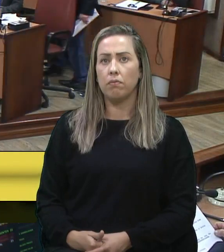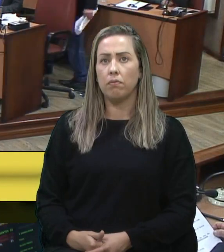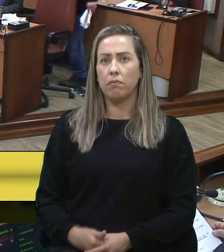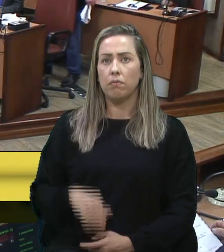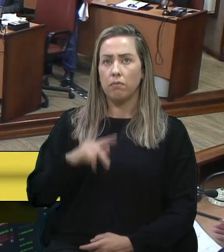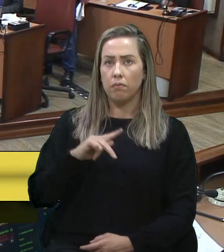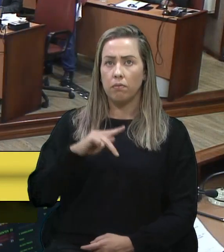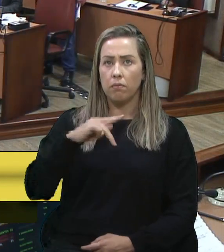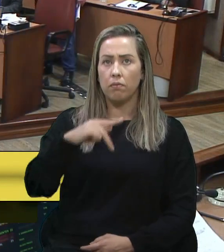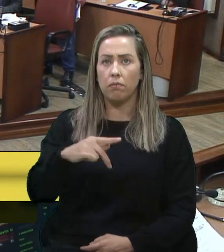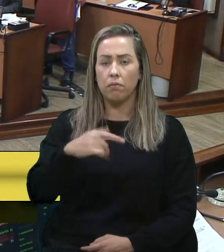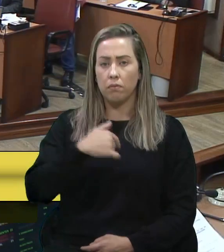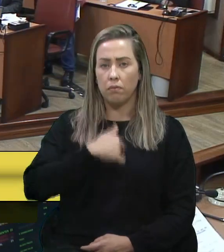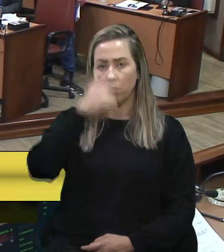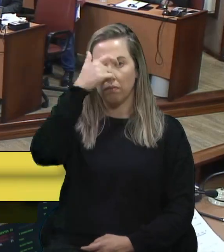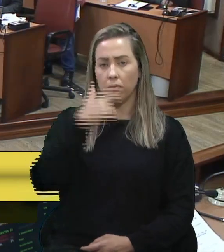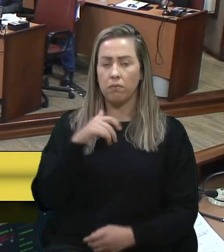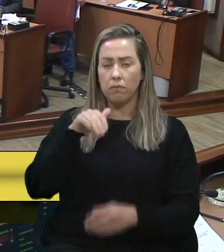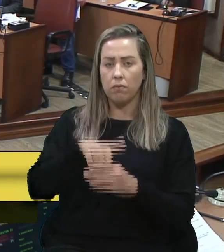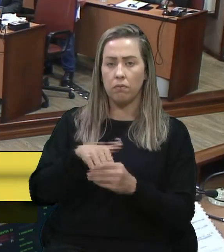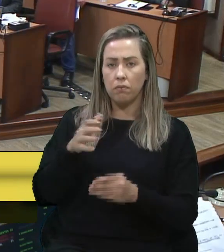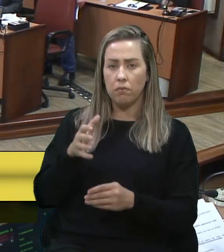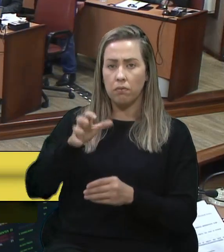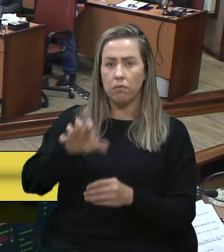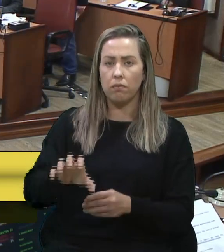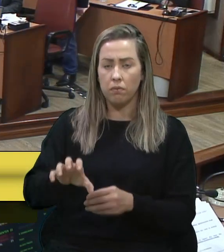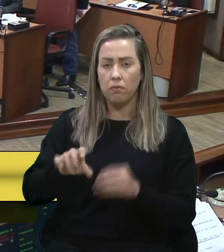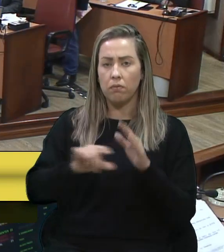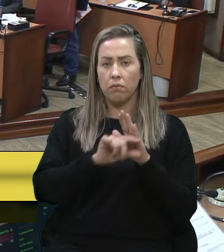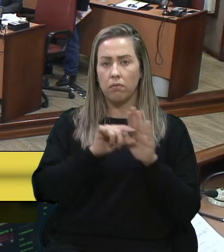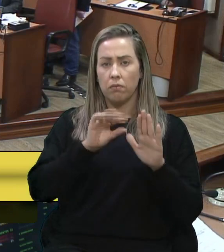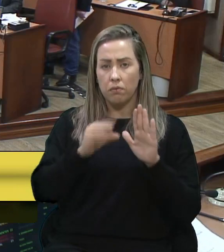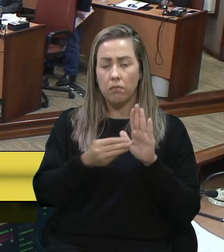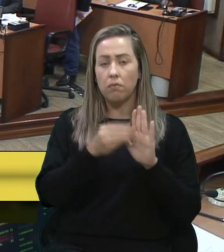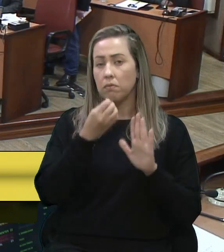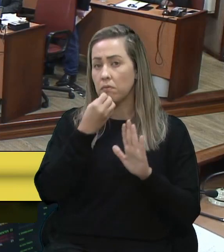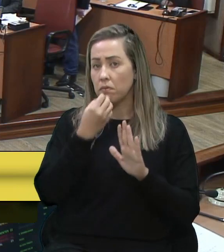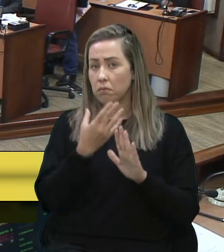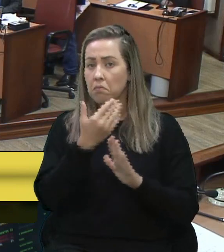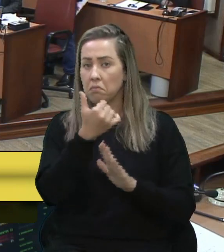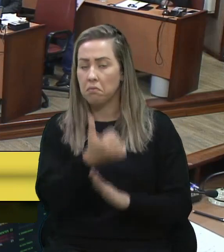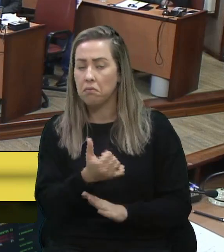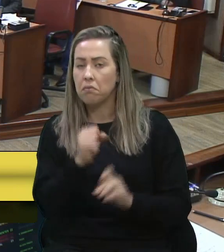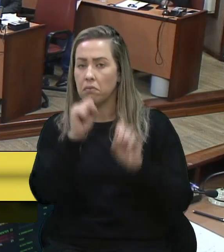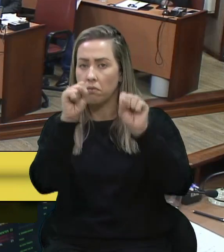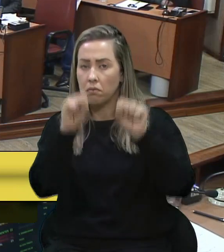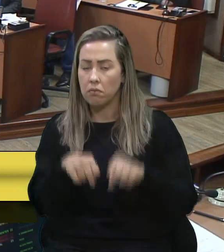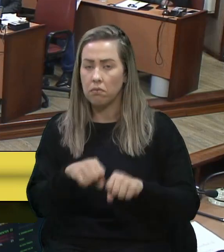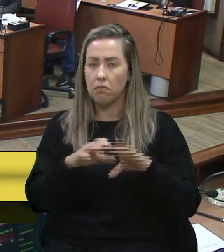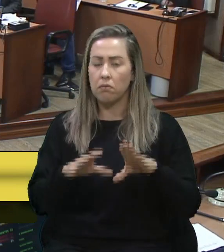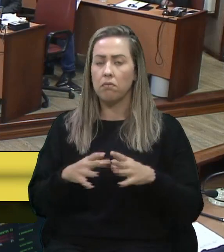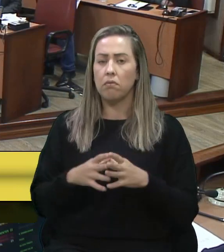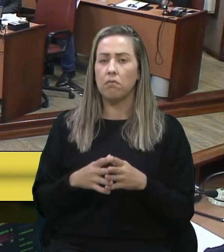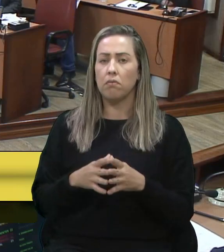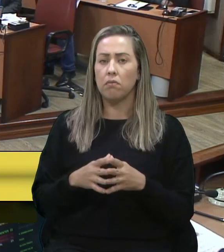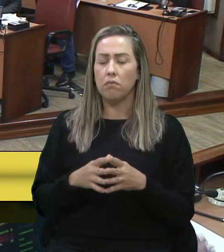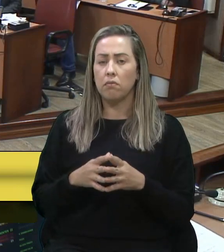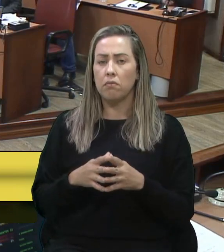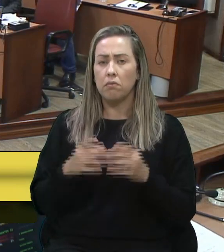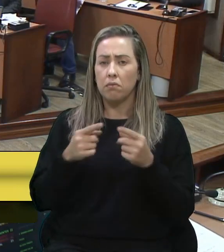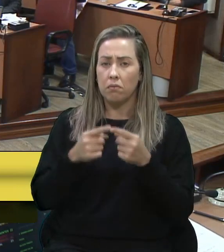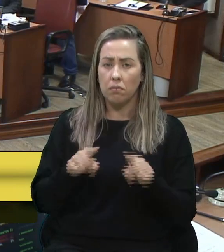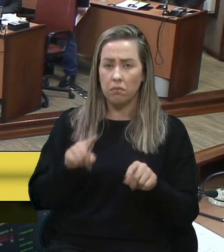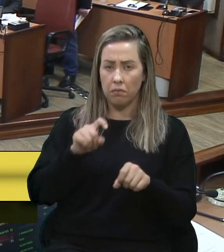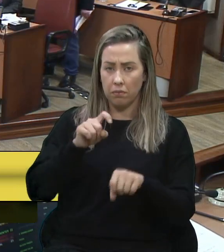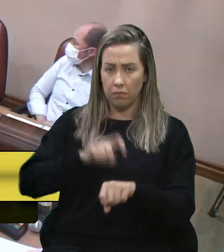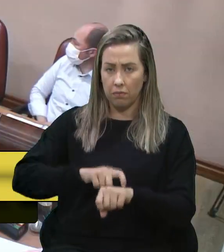Presidente, eu vou votar contrário à emenda, uma emenda muito boa, vereador Valim, não é algo que a gente possa rejeitar. Mas o